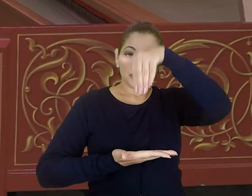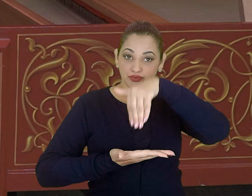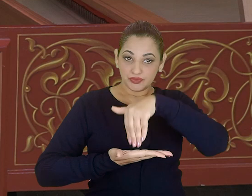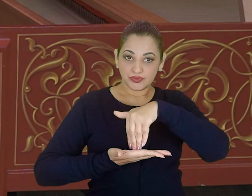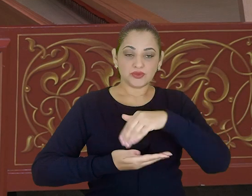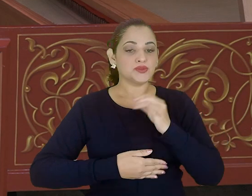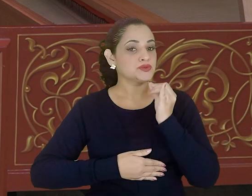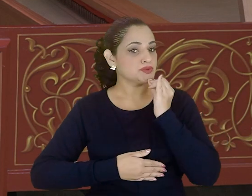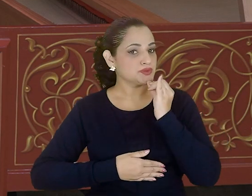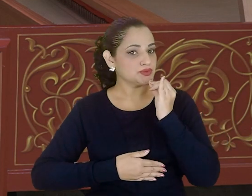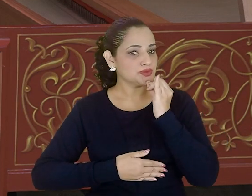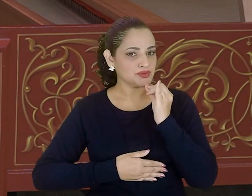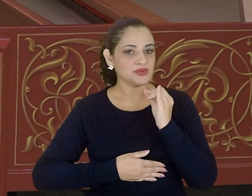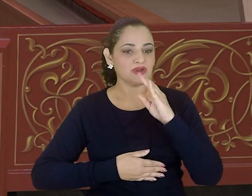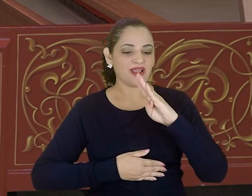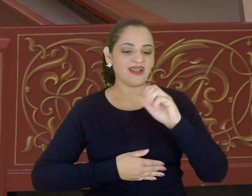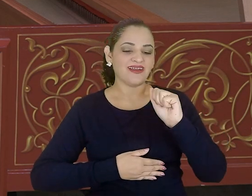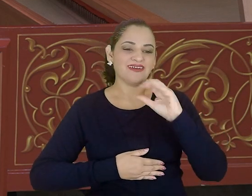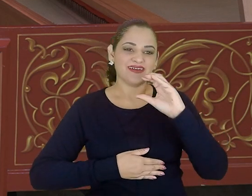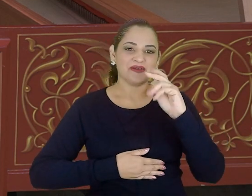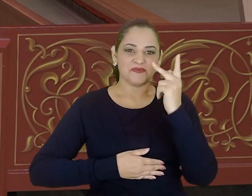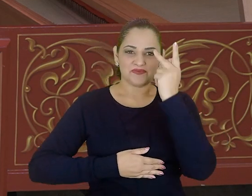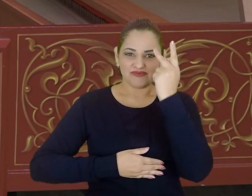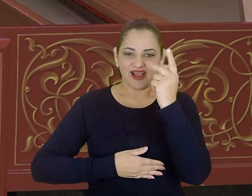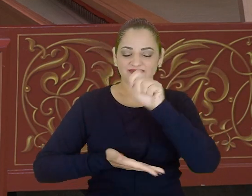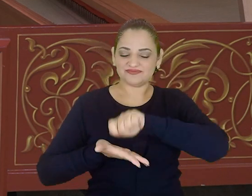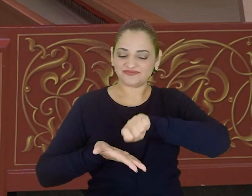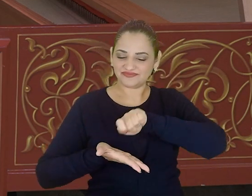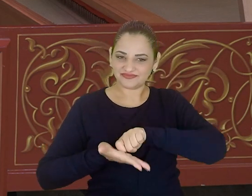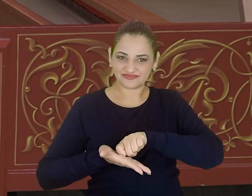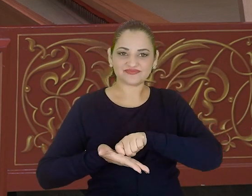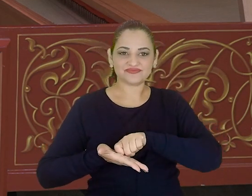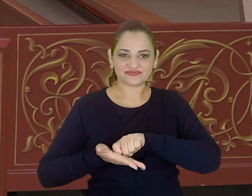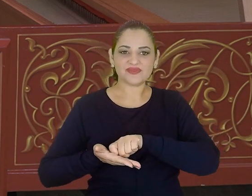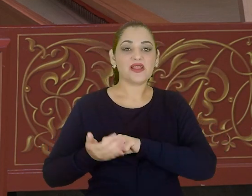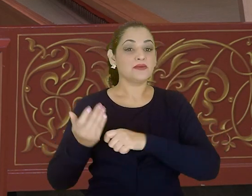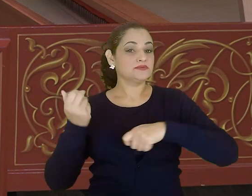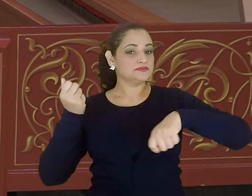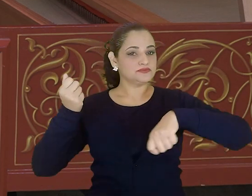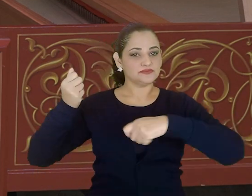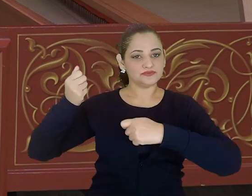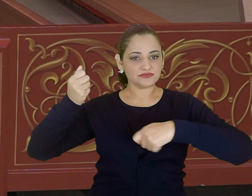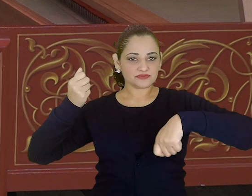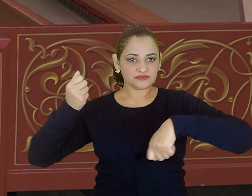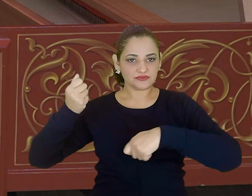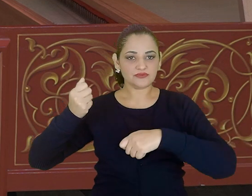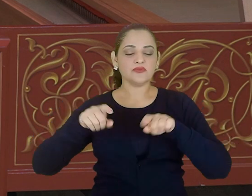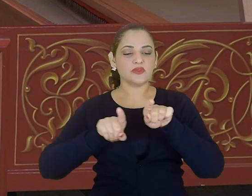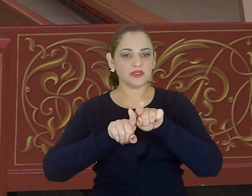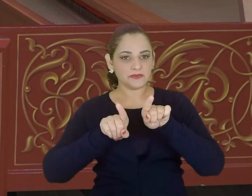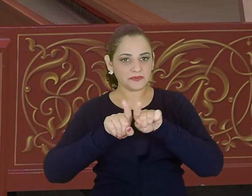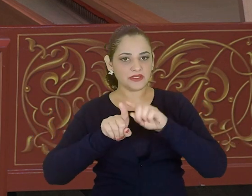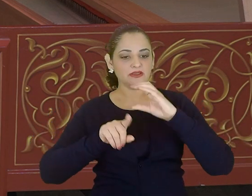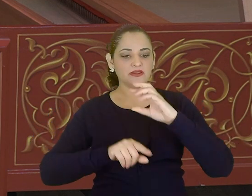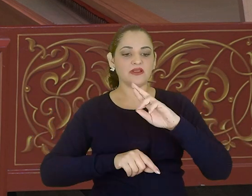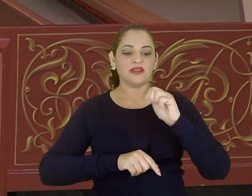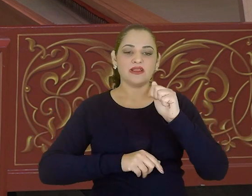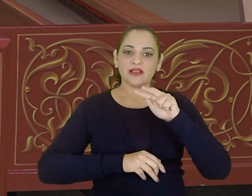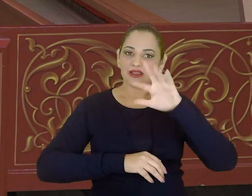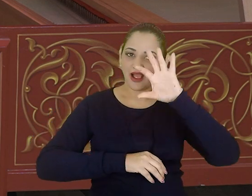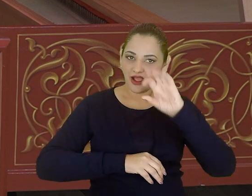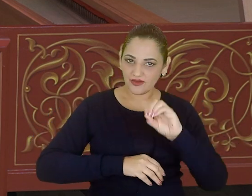eu vou dar um exemplo de uma sonata que Bach escreveu para violino e cravo, baixo contínuo,